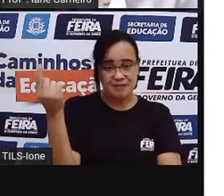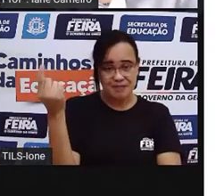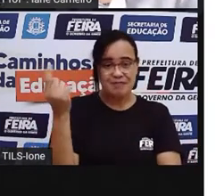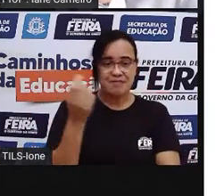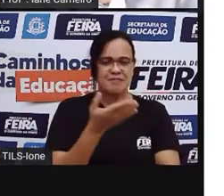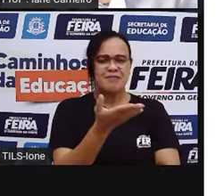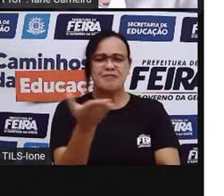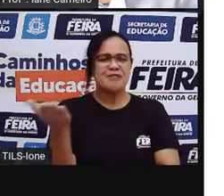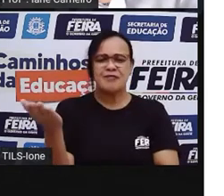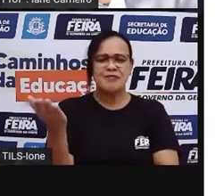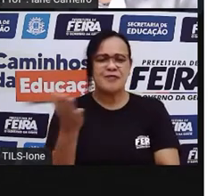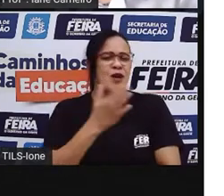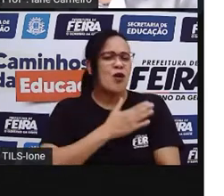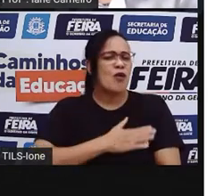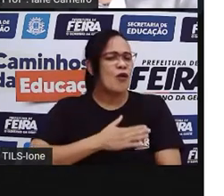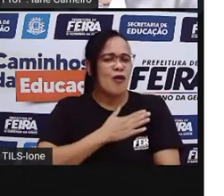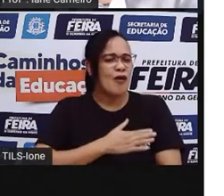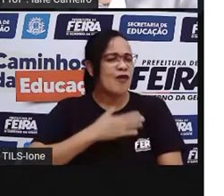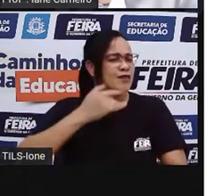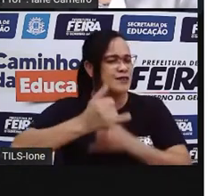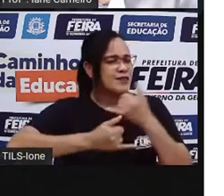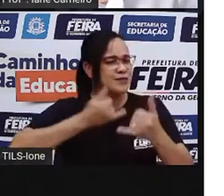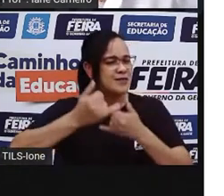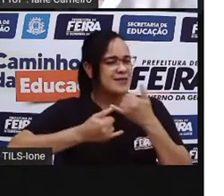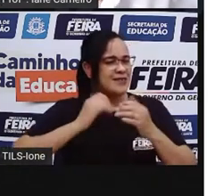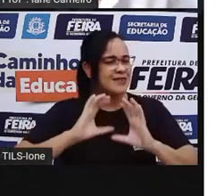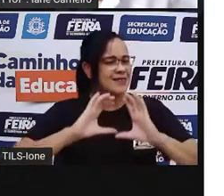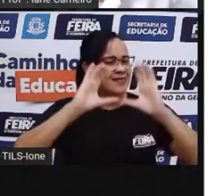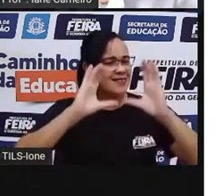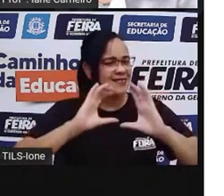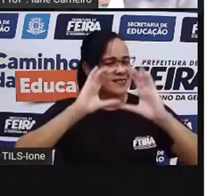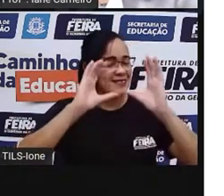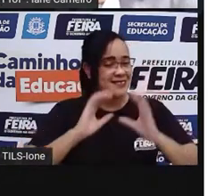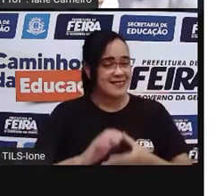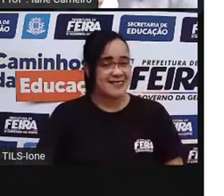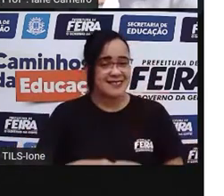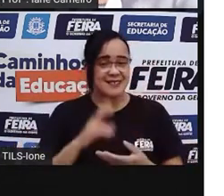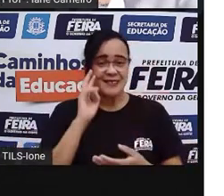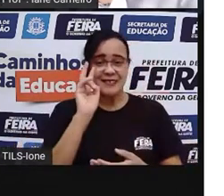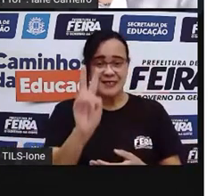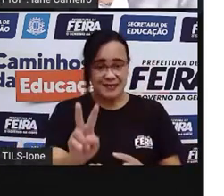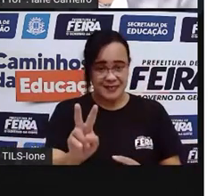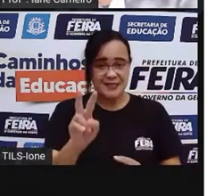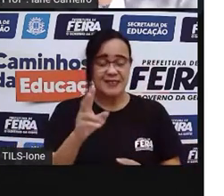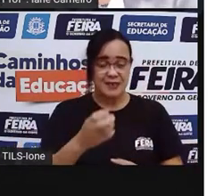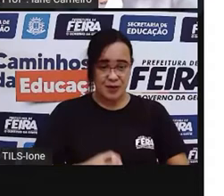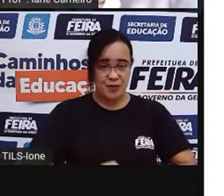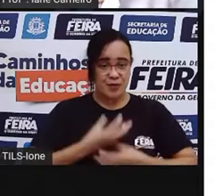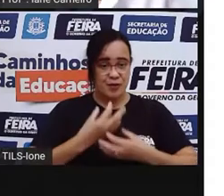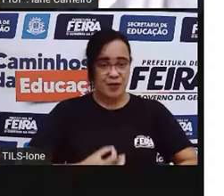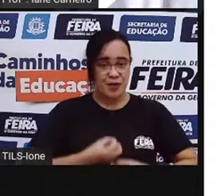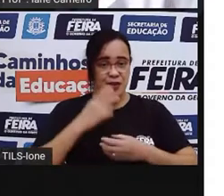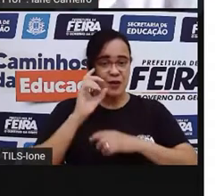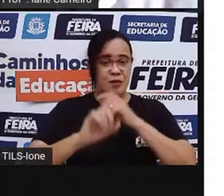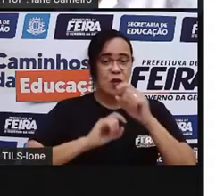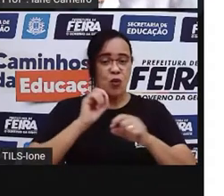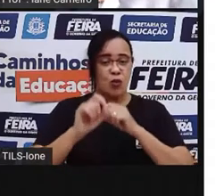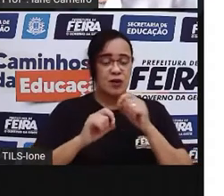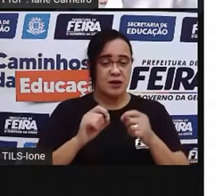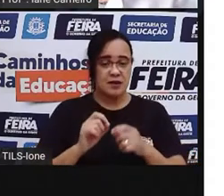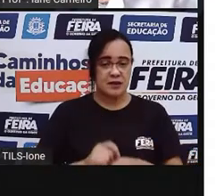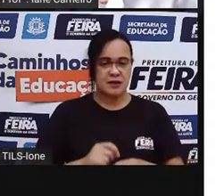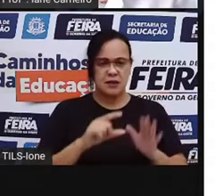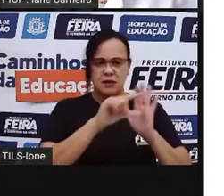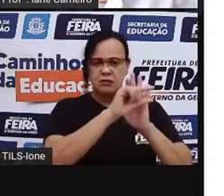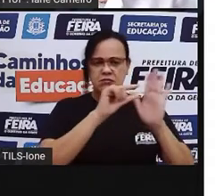gosta de brincar com a redonda, como ela é chamada? Observem esse poema. Vamos ver quantos estrofes ele tem,